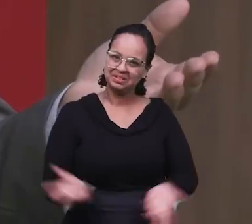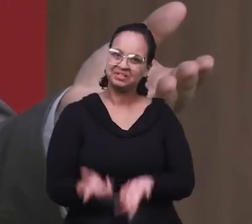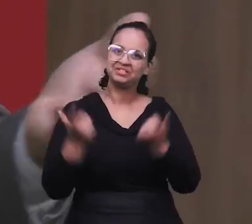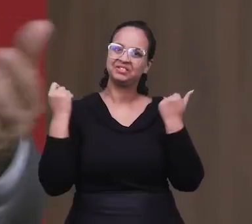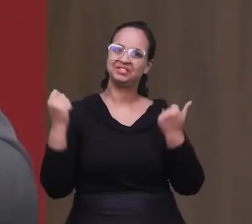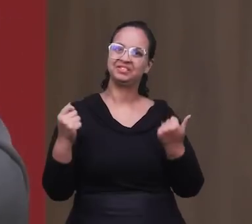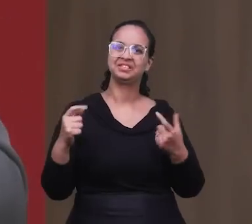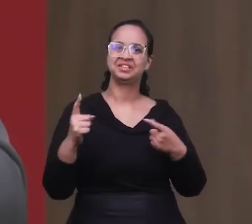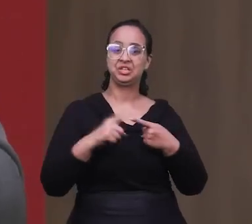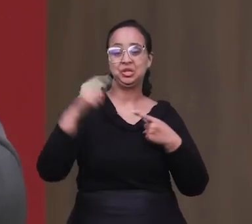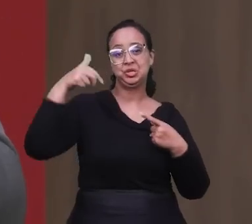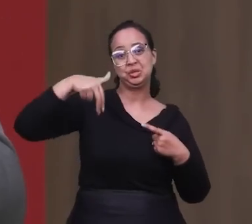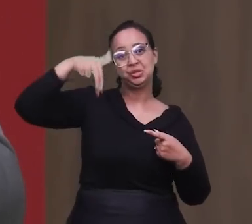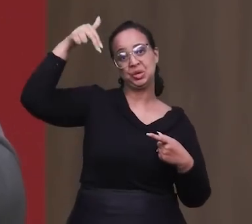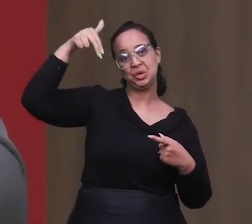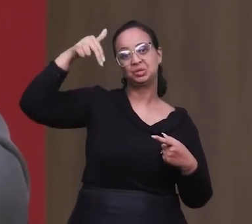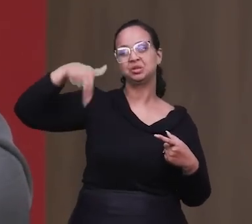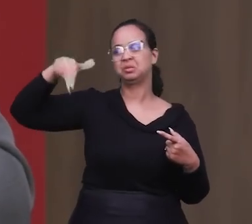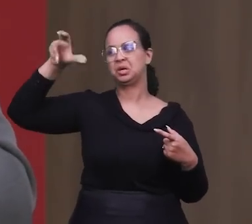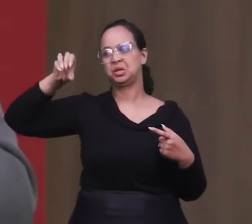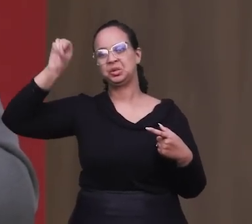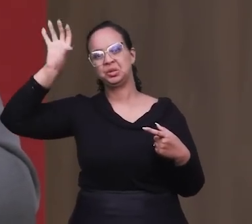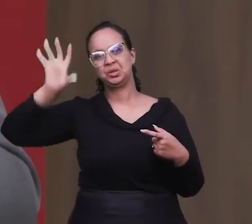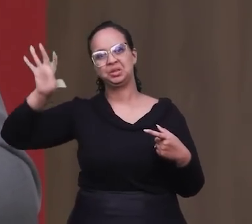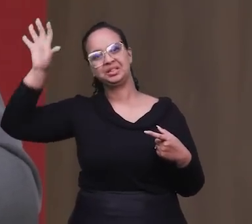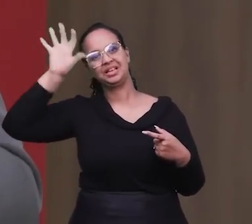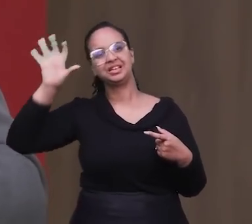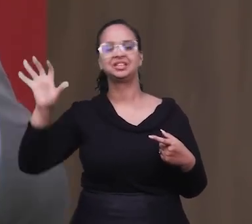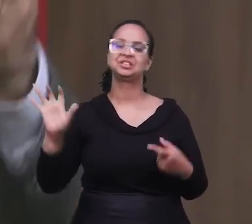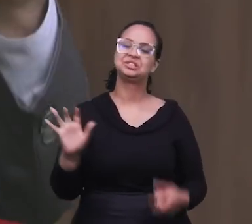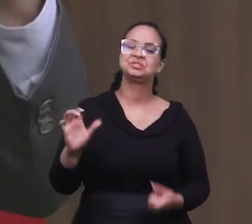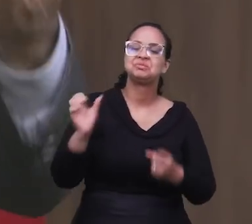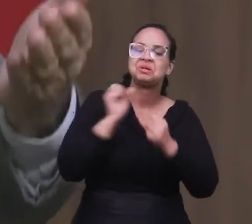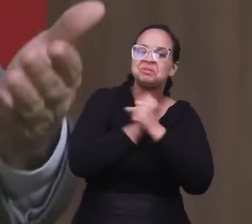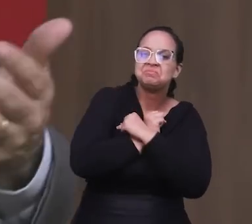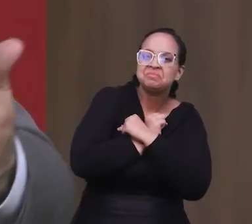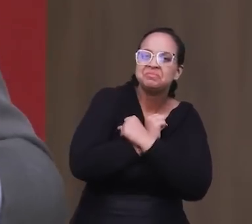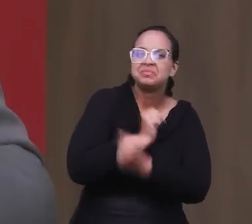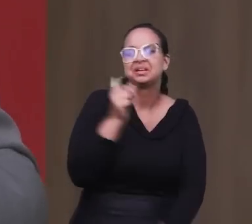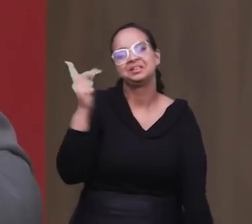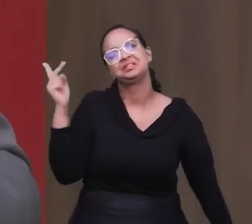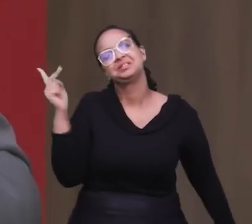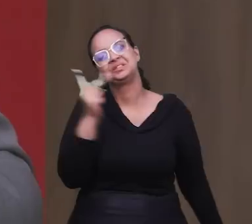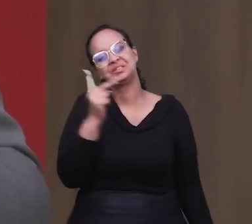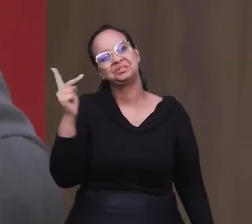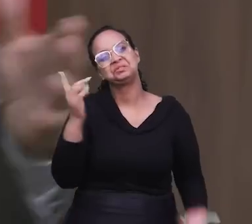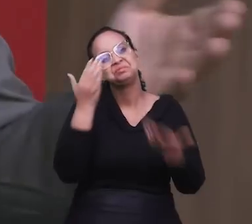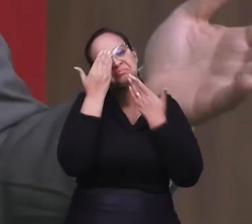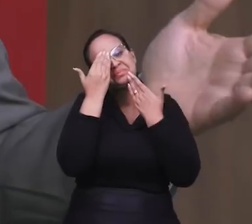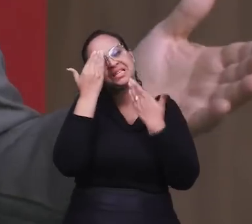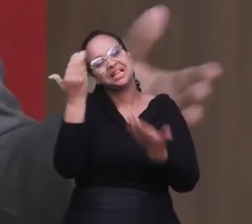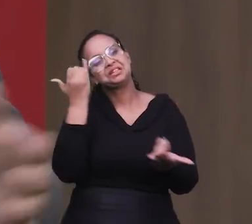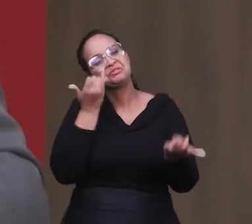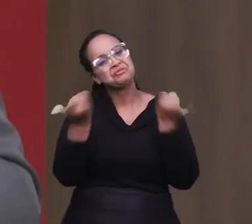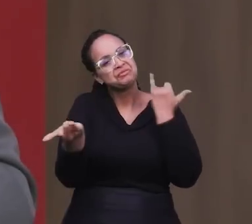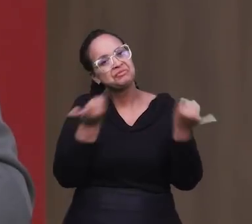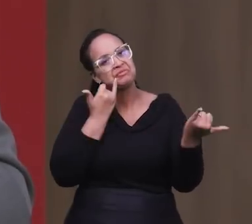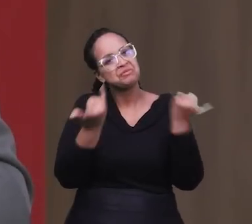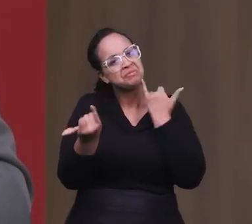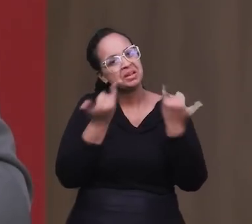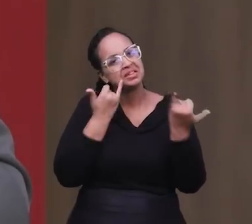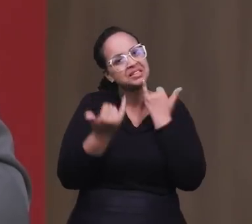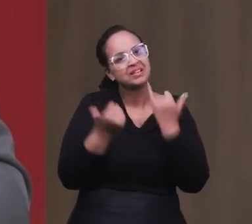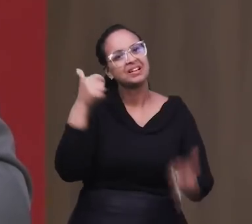abençoadas. Hoje a equipe do norte a equipe também do nordeste um abraço à irmã Deice um abraço ao nosso irmão Warner muito obrigado pelas